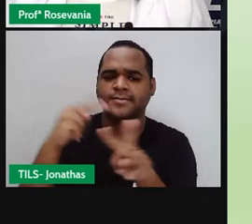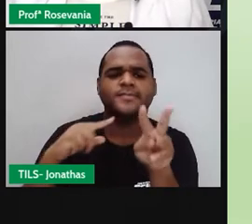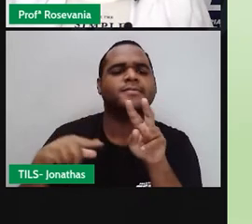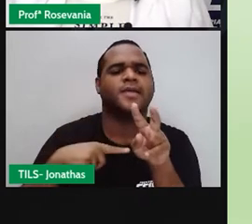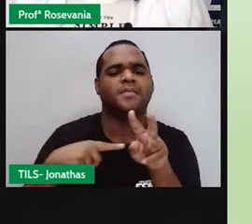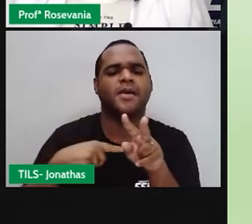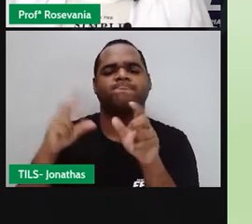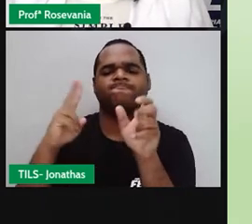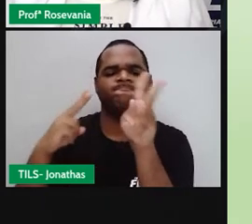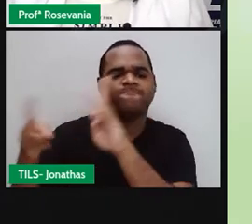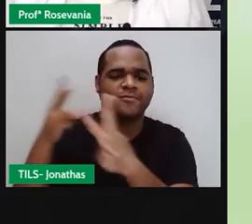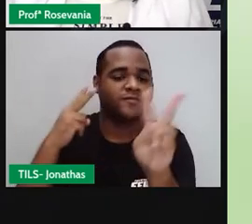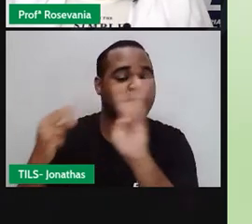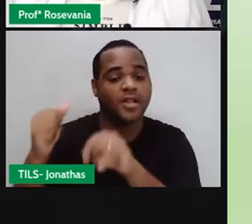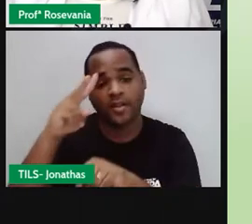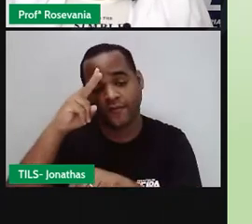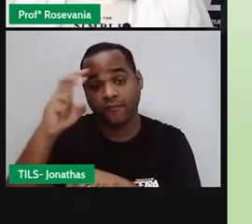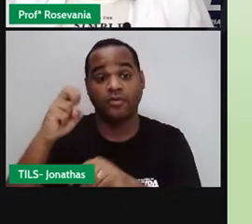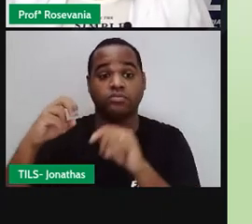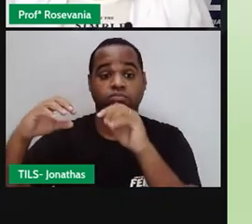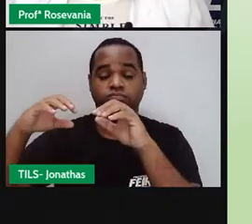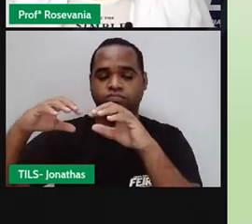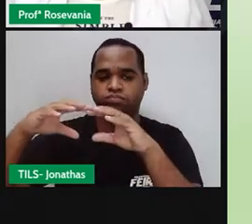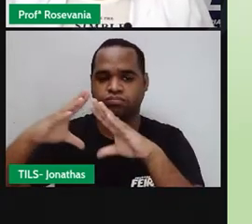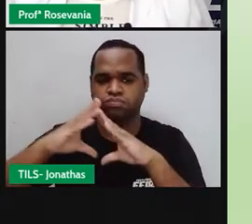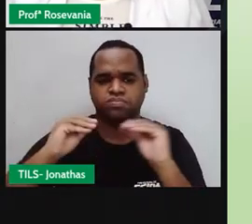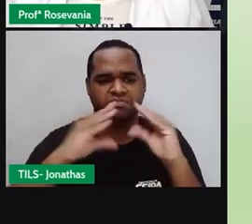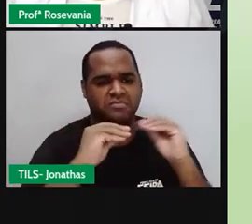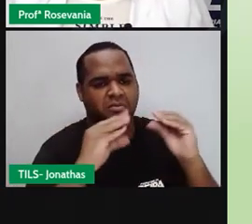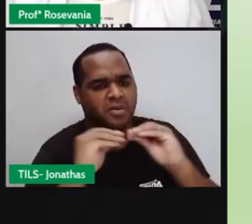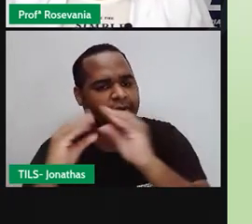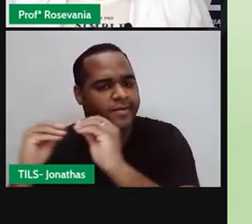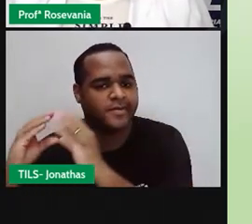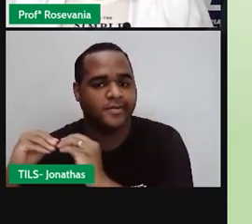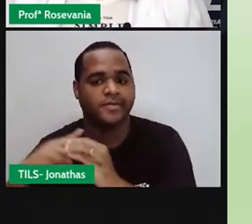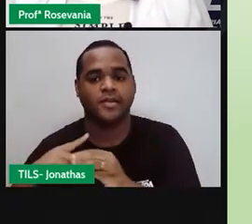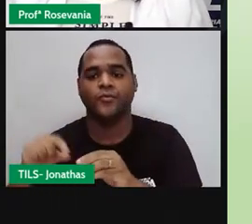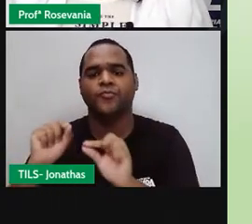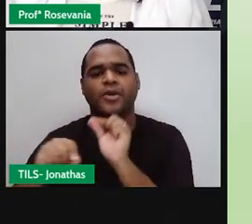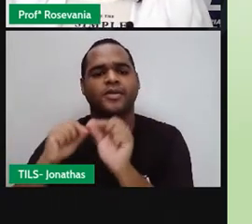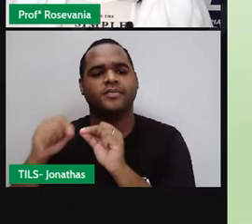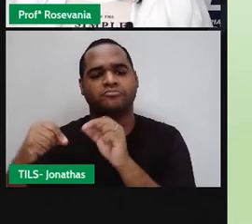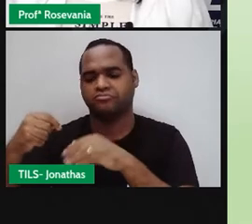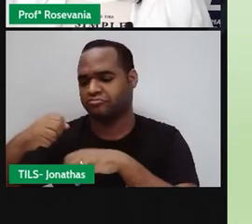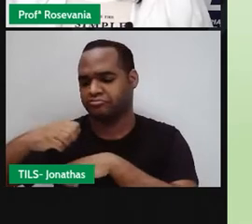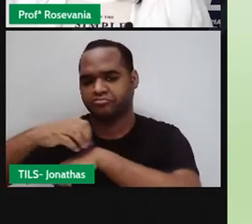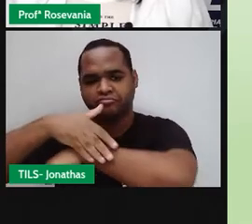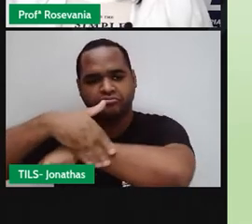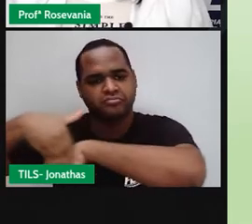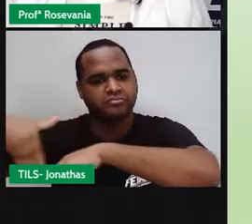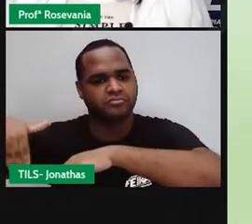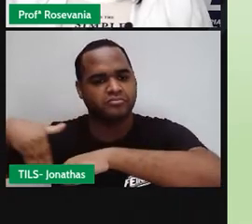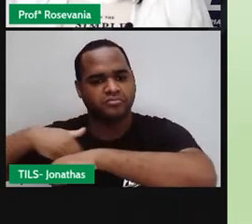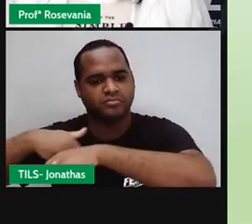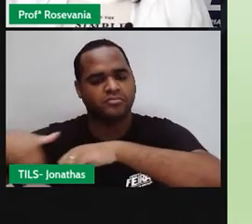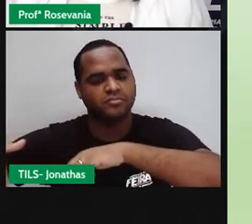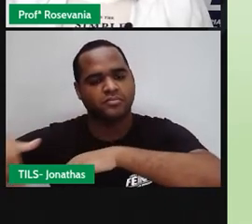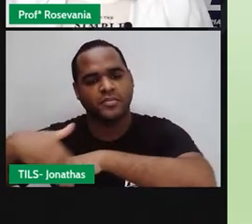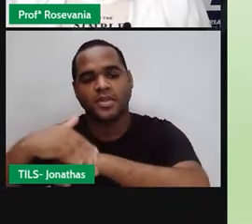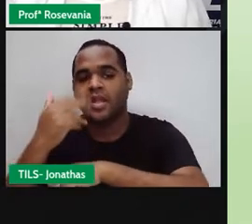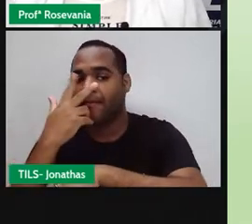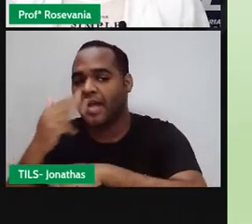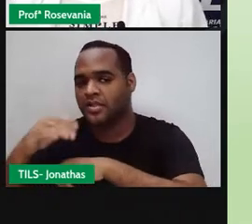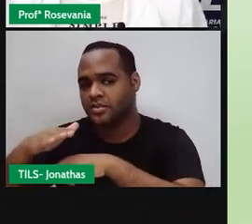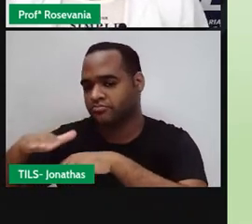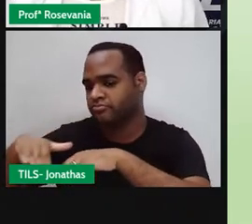esses ventos ainda acabam até destruindo um pouco essa borda florestal. que é borda florestal? As árvores que estão mesmo entre o limite